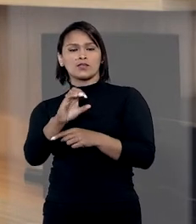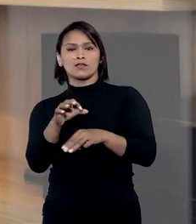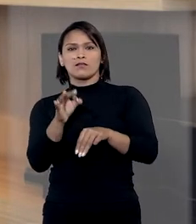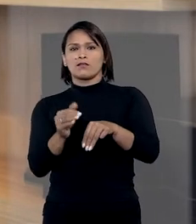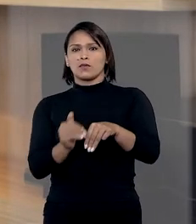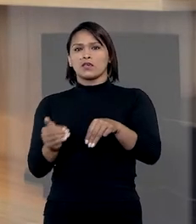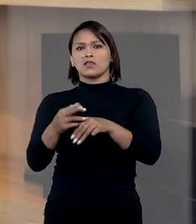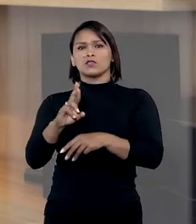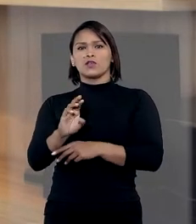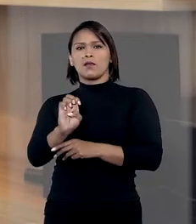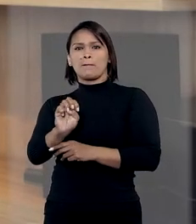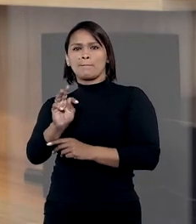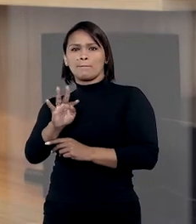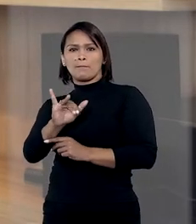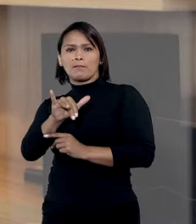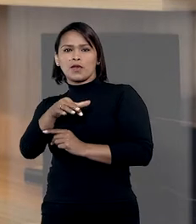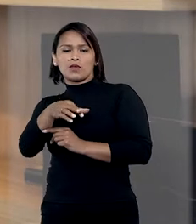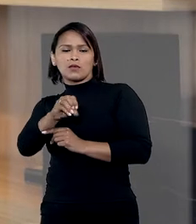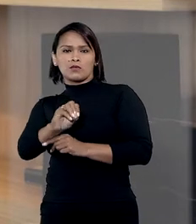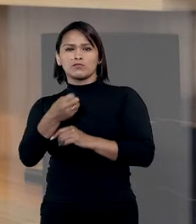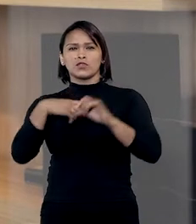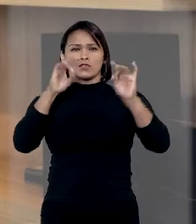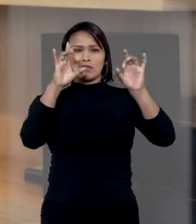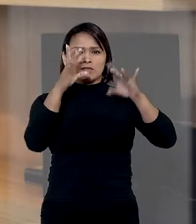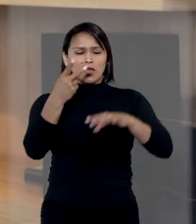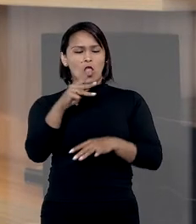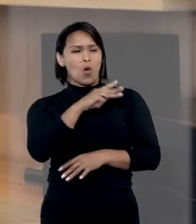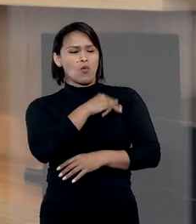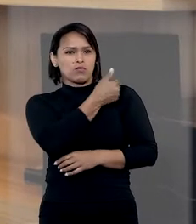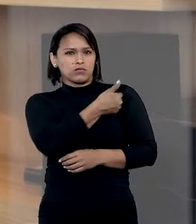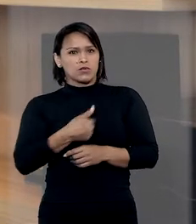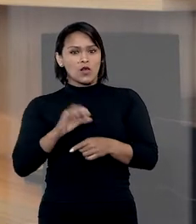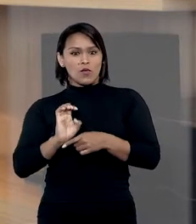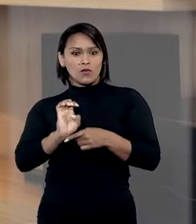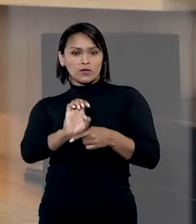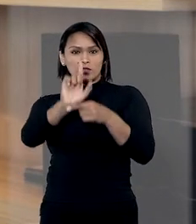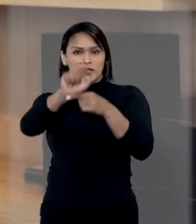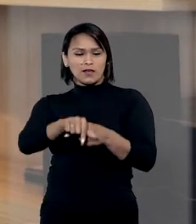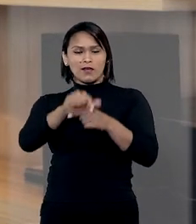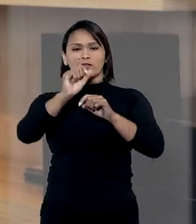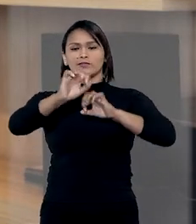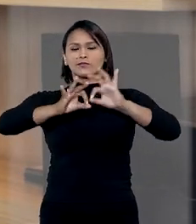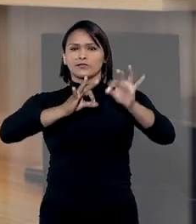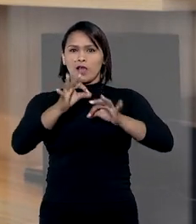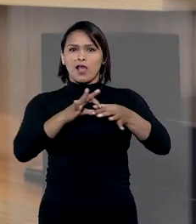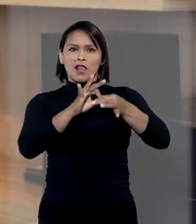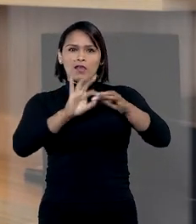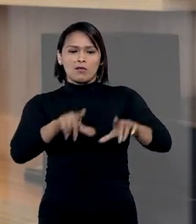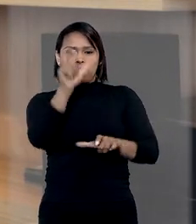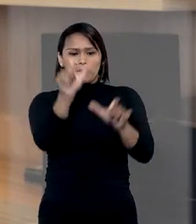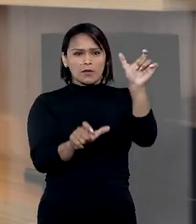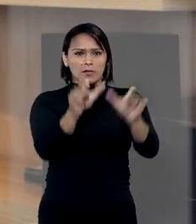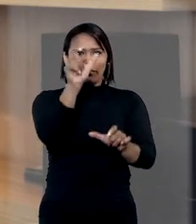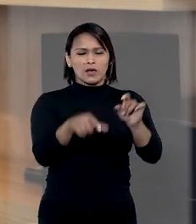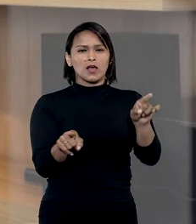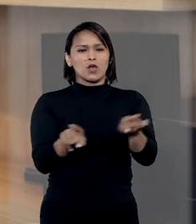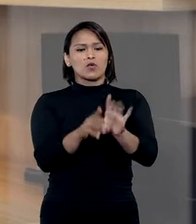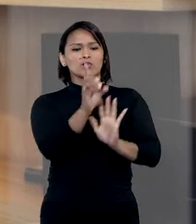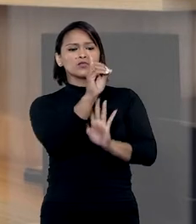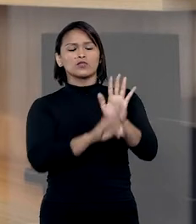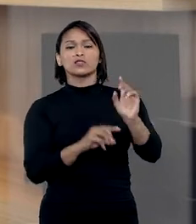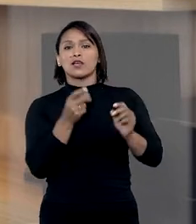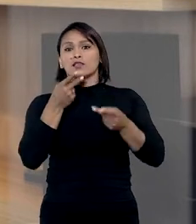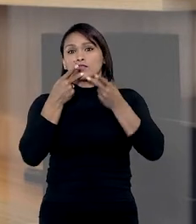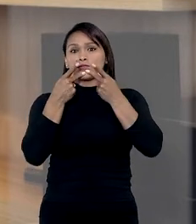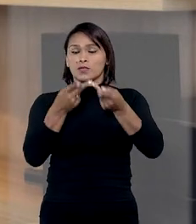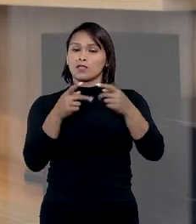corpus, ministro Ribeiro Dantas, destacou que a postura do Estado em relação ao exercício de liberdades individuais como direito de